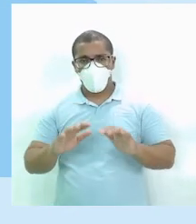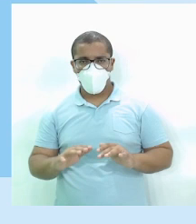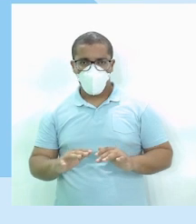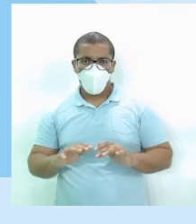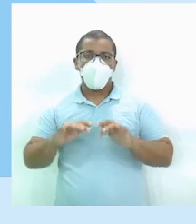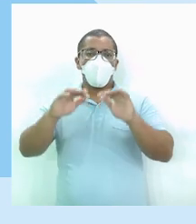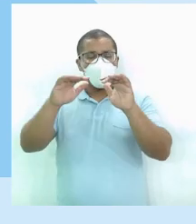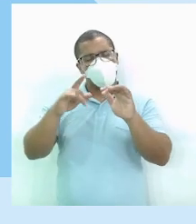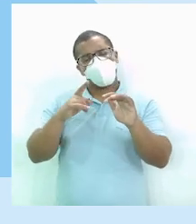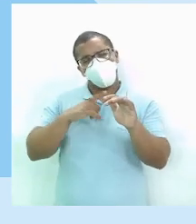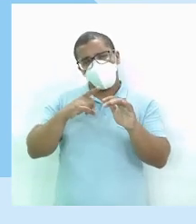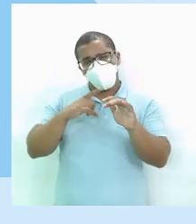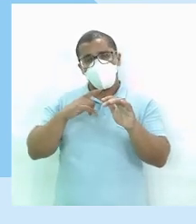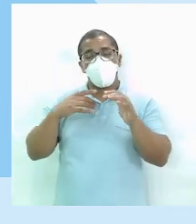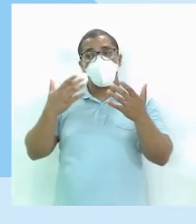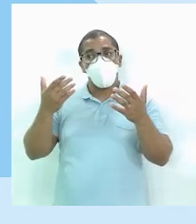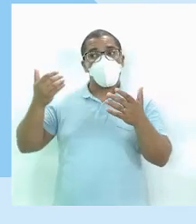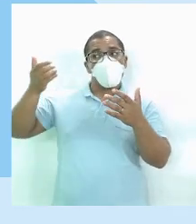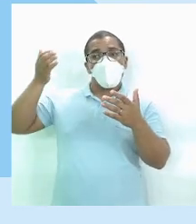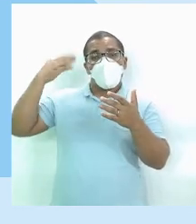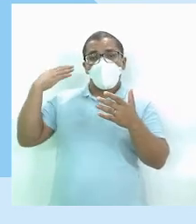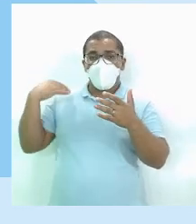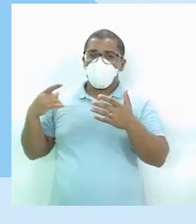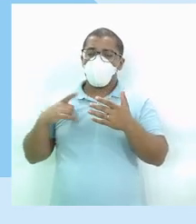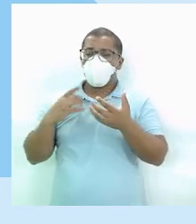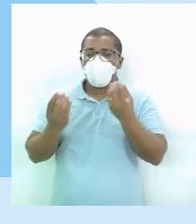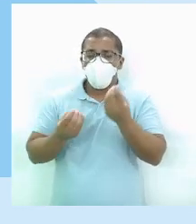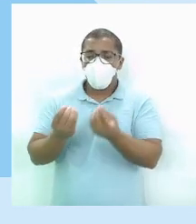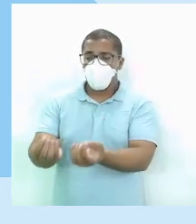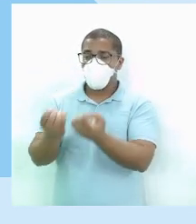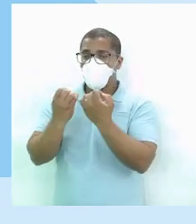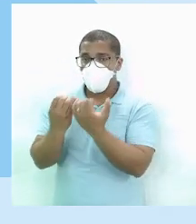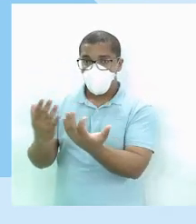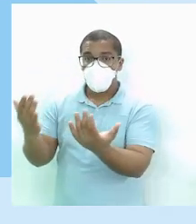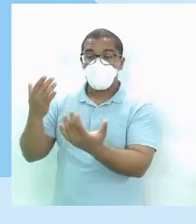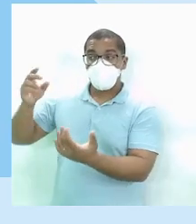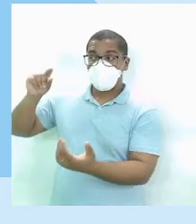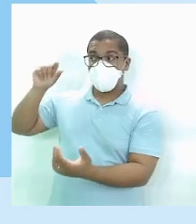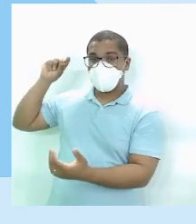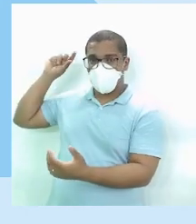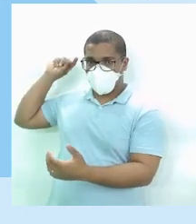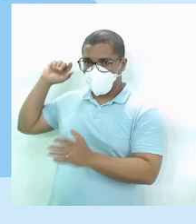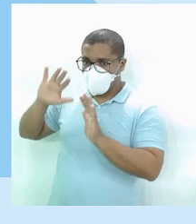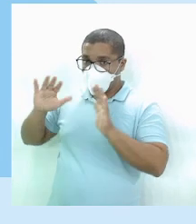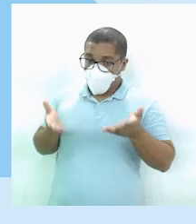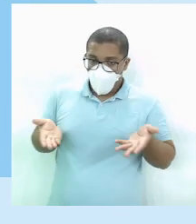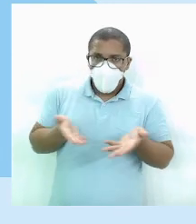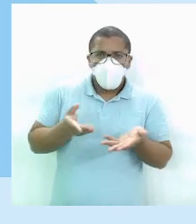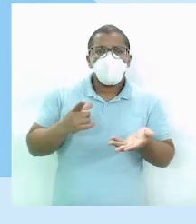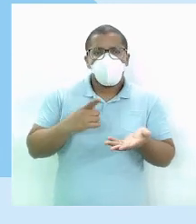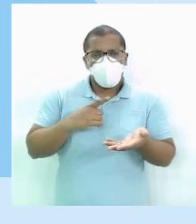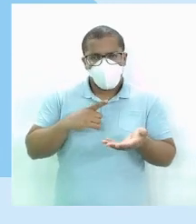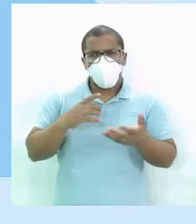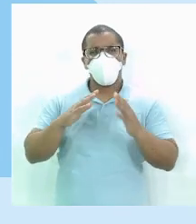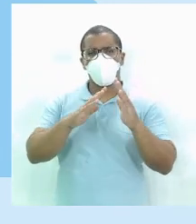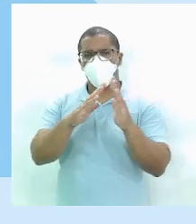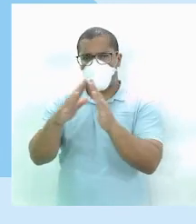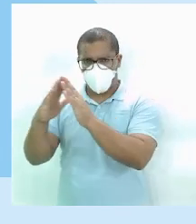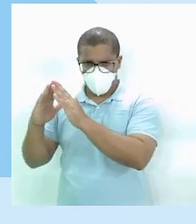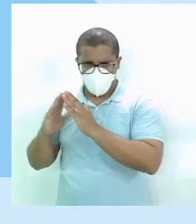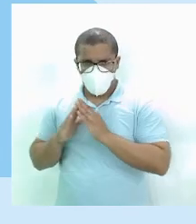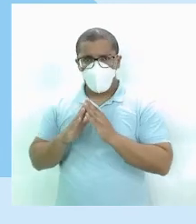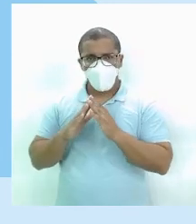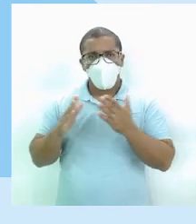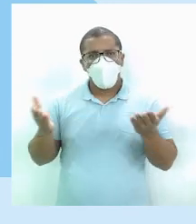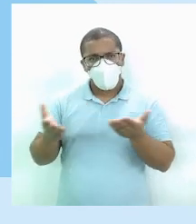Isso interferia nas pequenas plantações da época Porque hoje é habitado por casas, tá?